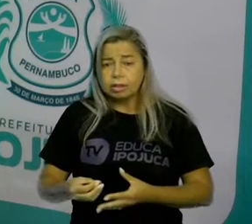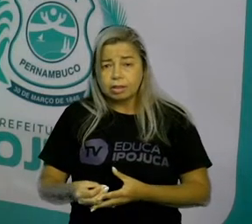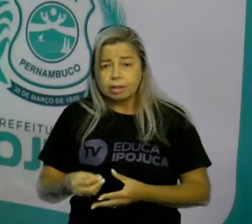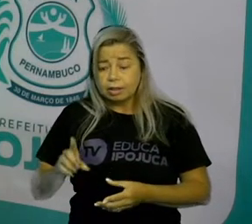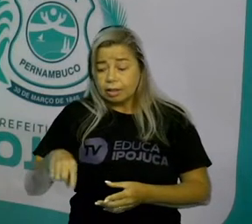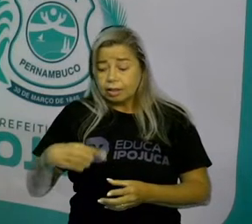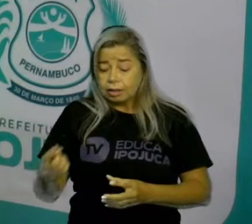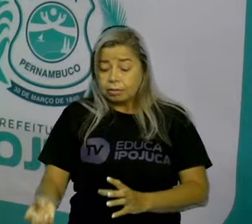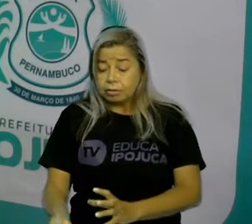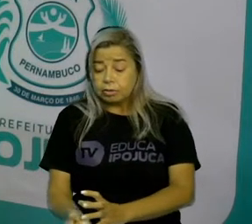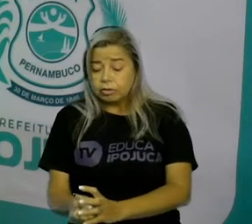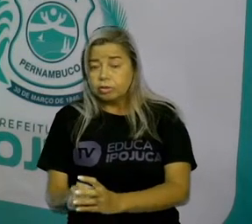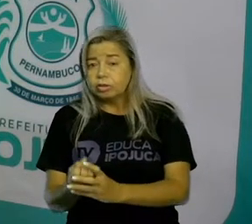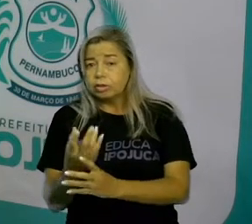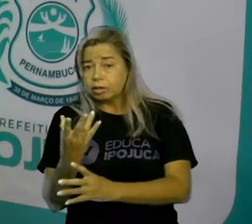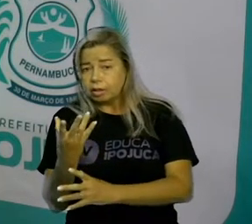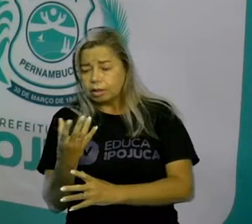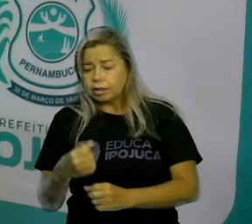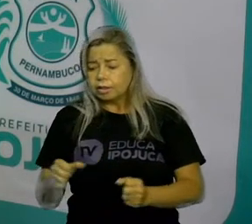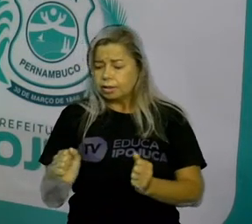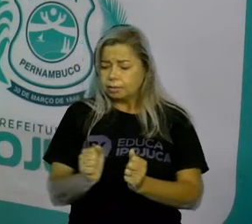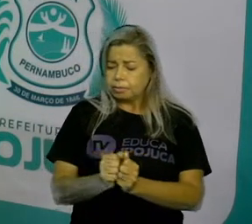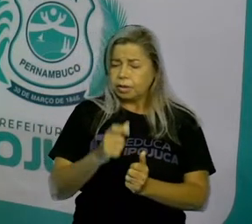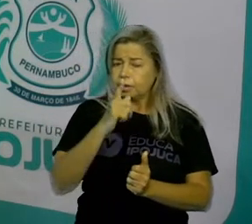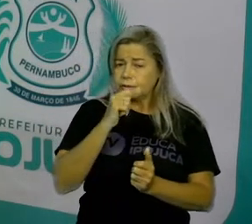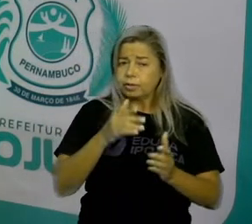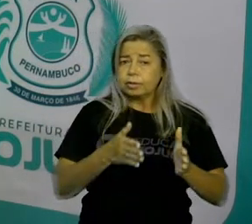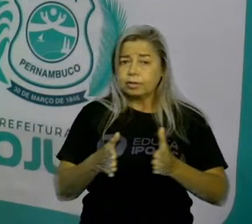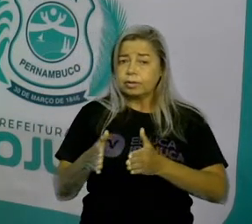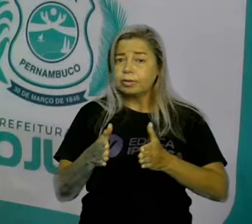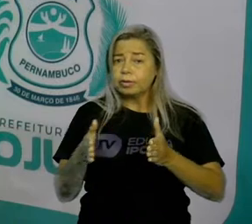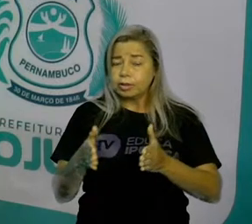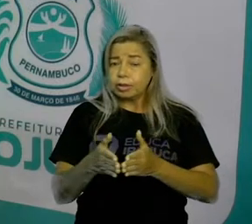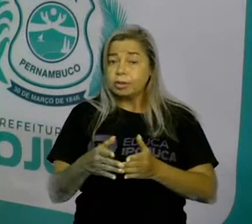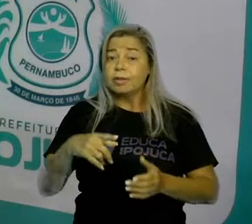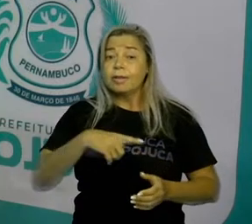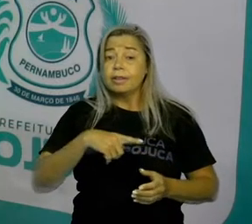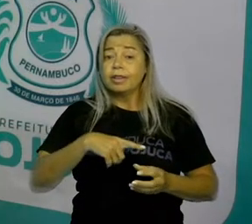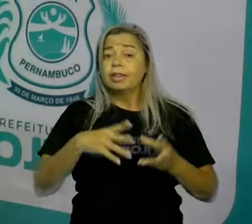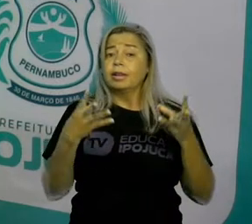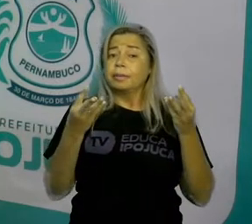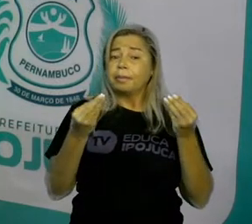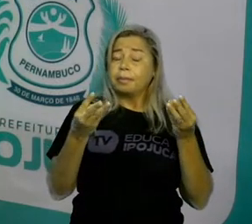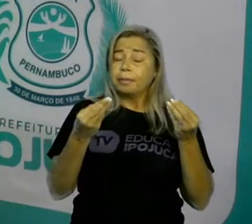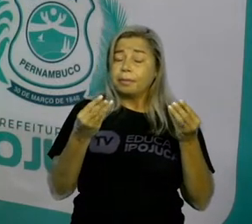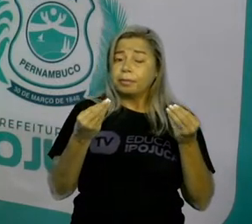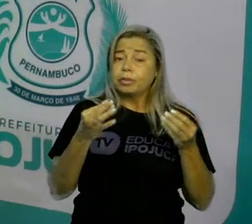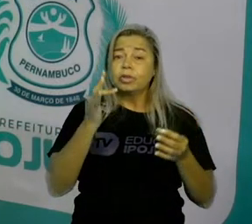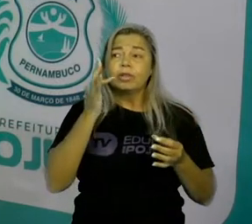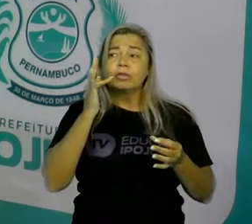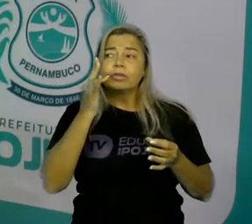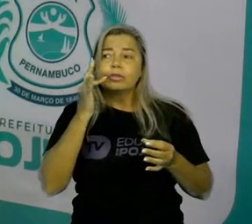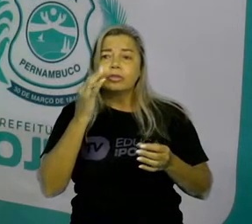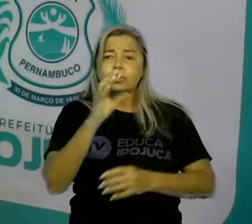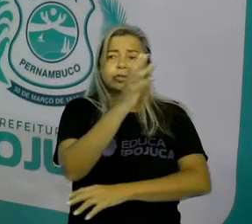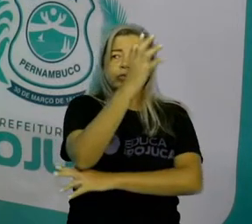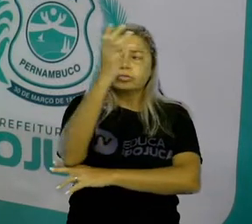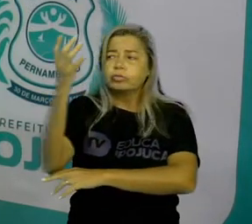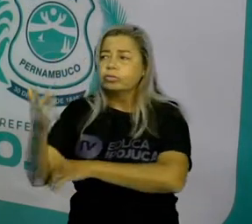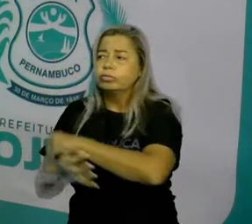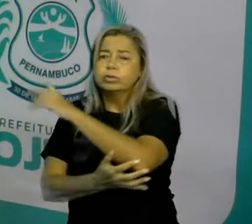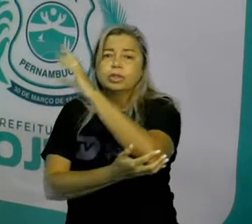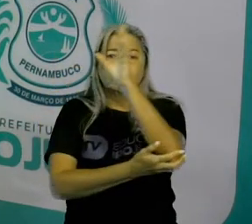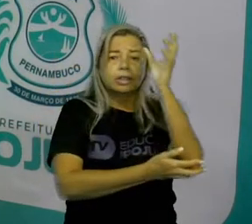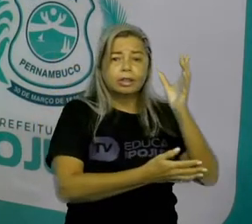ali perto dos rios eram os locais onde tinham mais plantas e frutas. Então, eles já começaram,